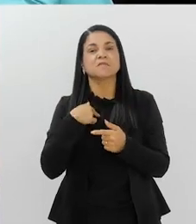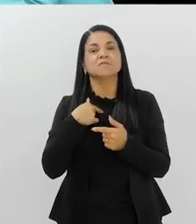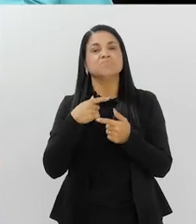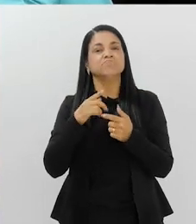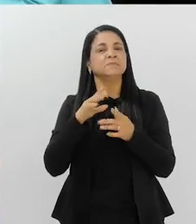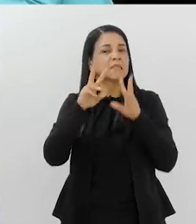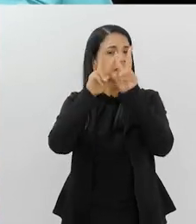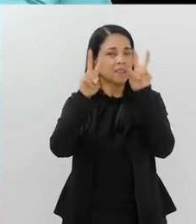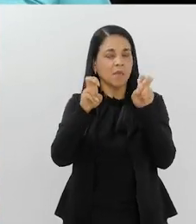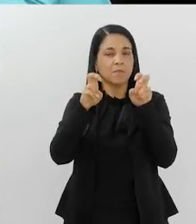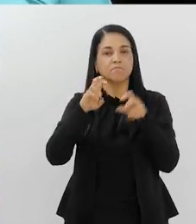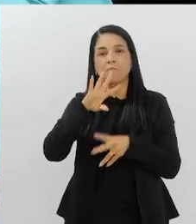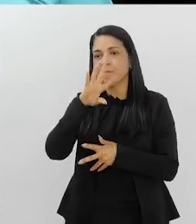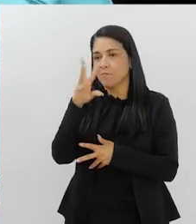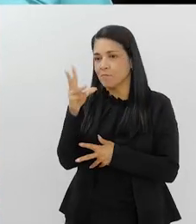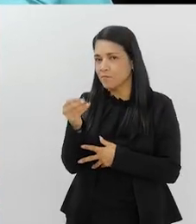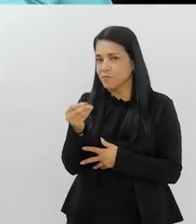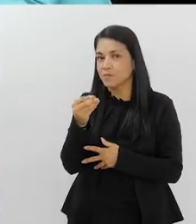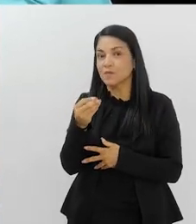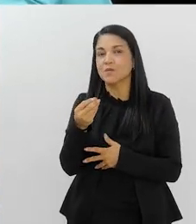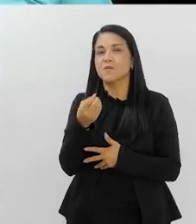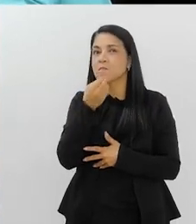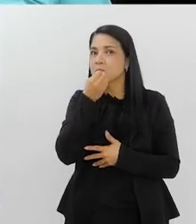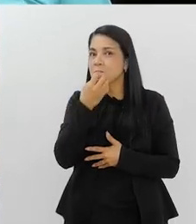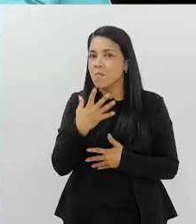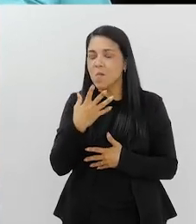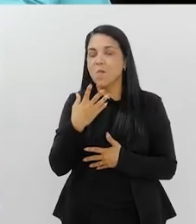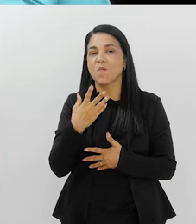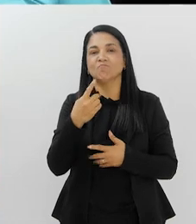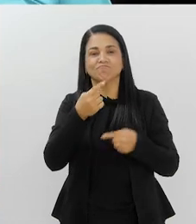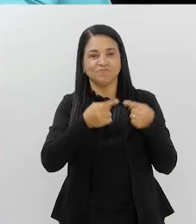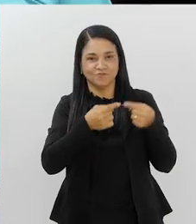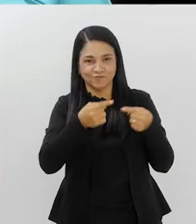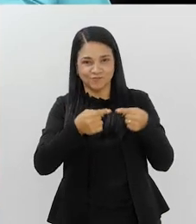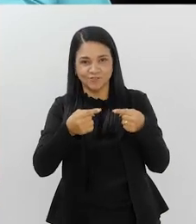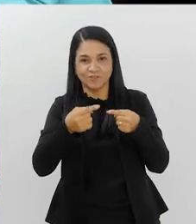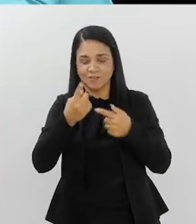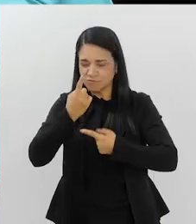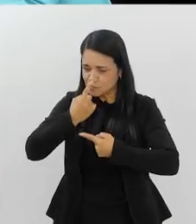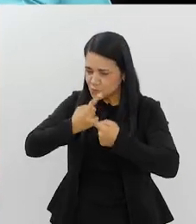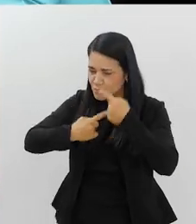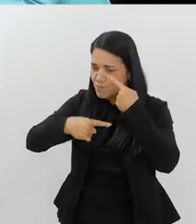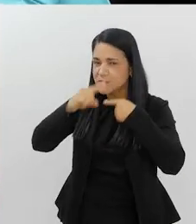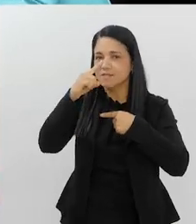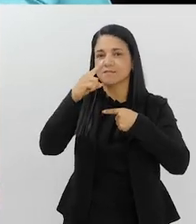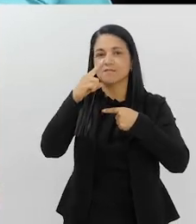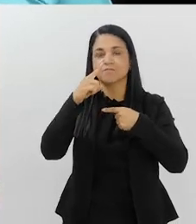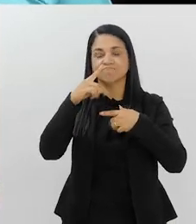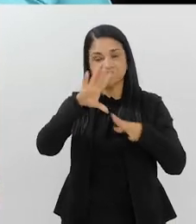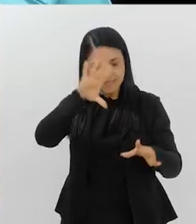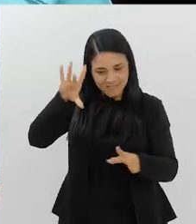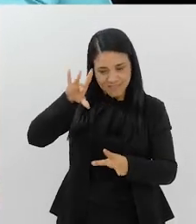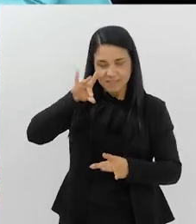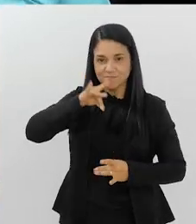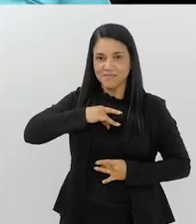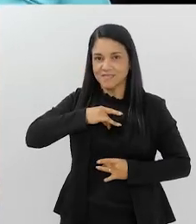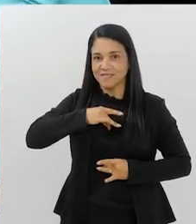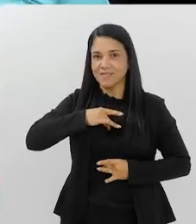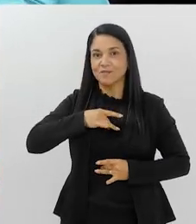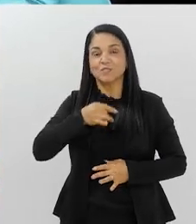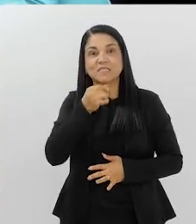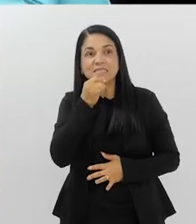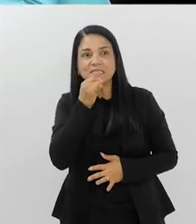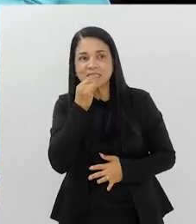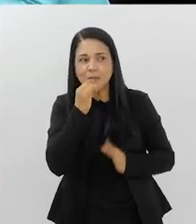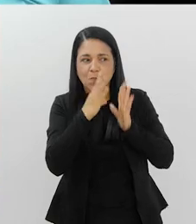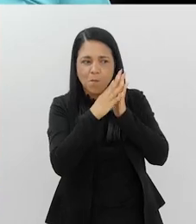Paralimpíada é falar de coisa boa. Com certeza. É falar de superação, falar de inspiração. De exemplo.